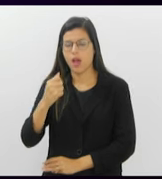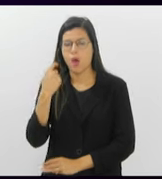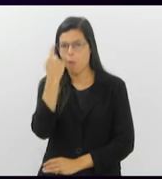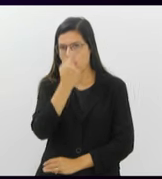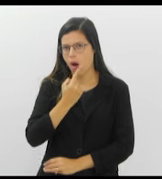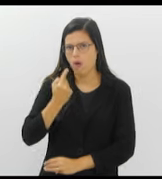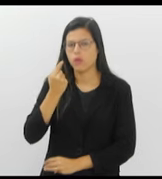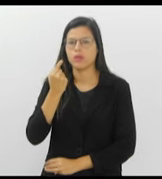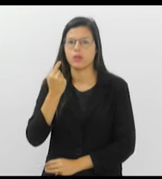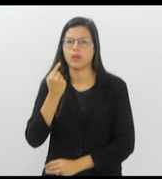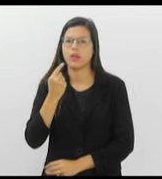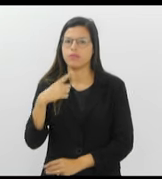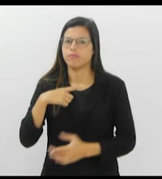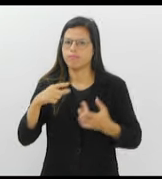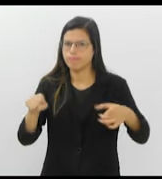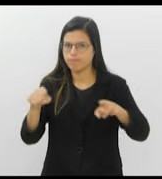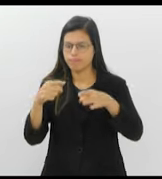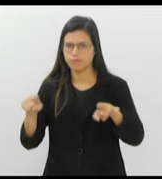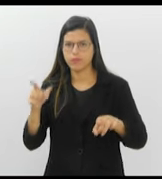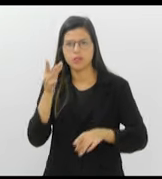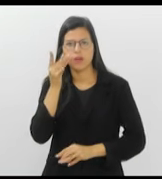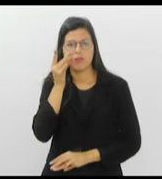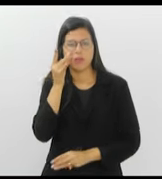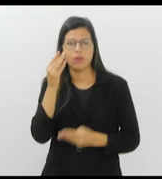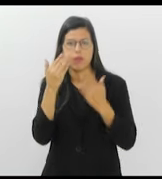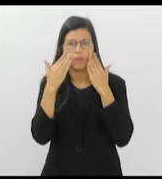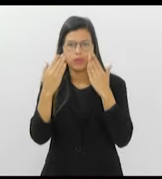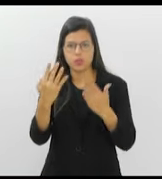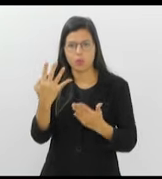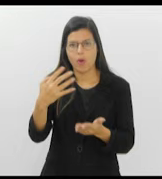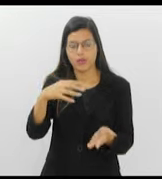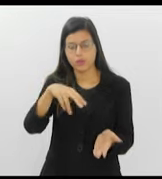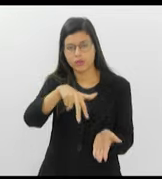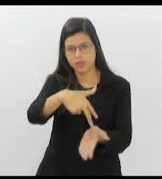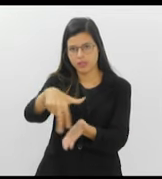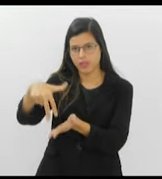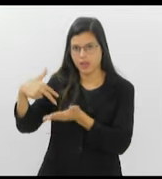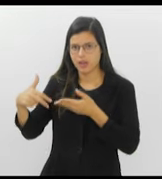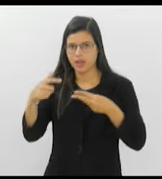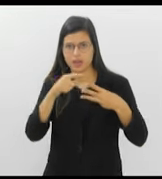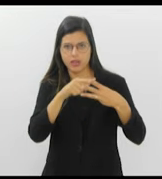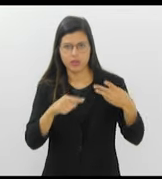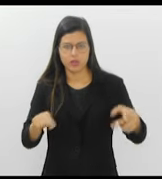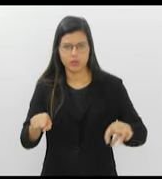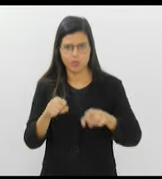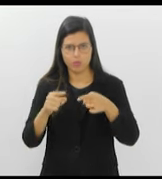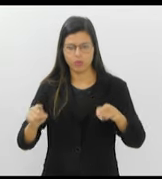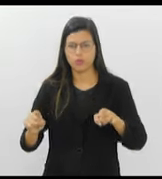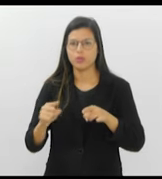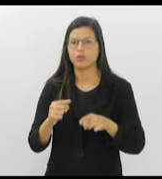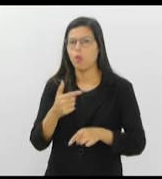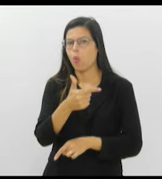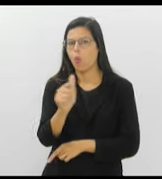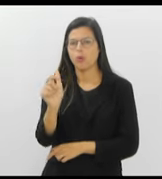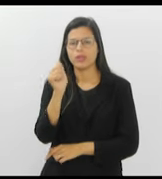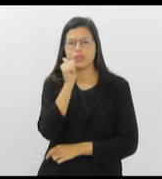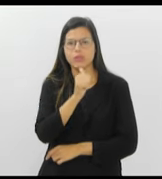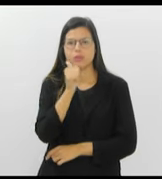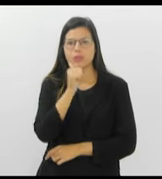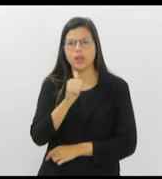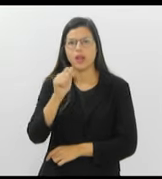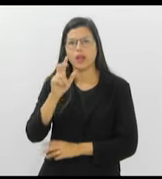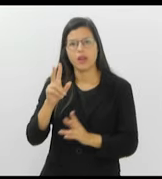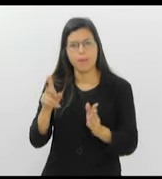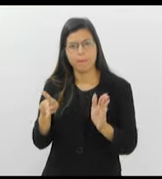duração. Com música ao vivo e apresentação de quatro dançarinas e três percussionistas, Outras Mulheres é uma produção da Marimba